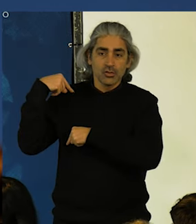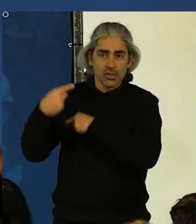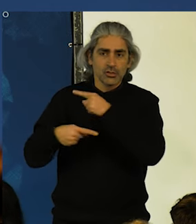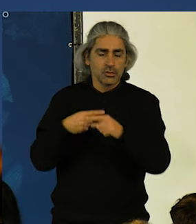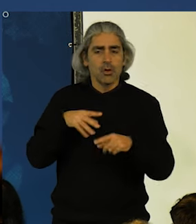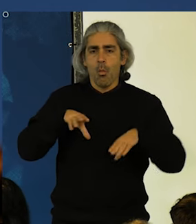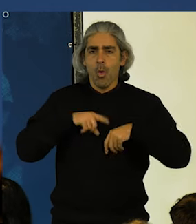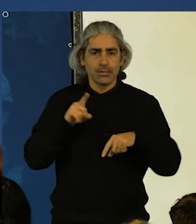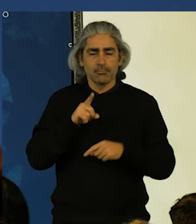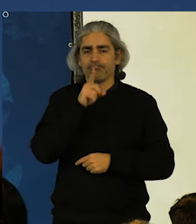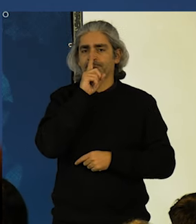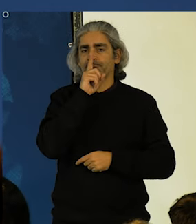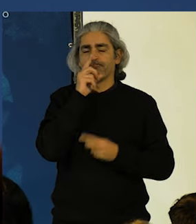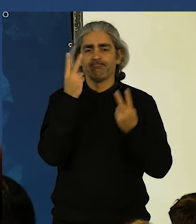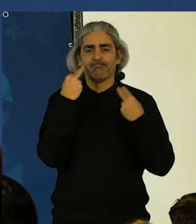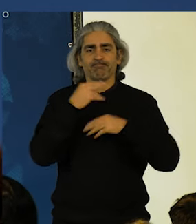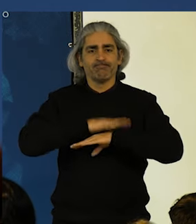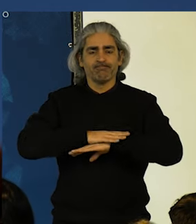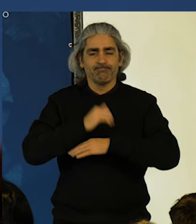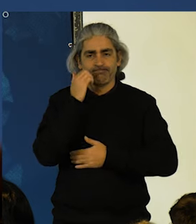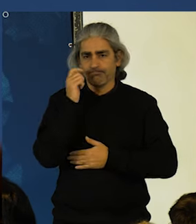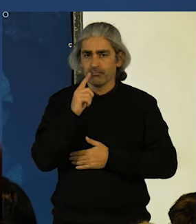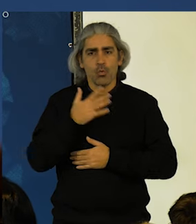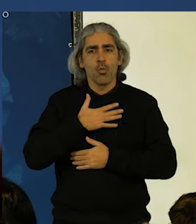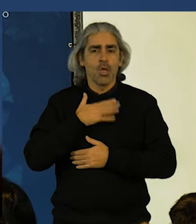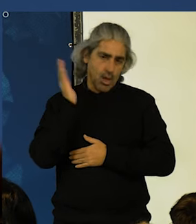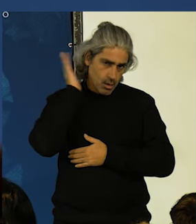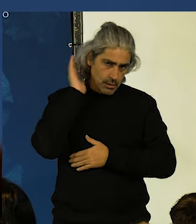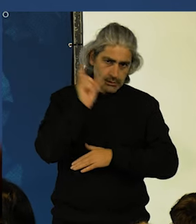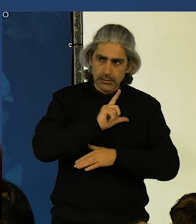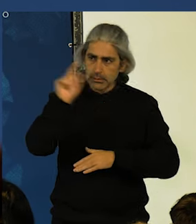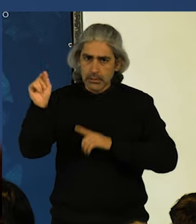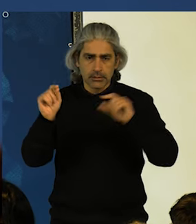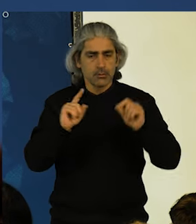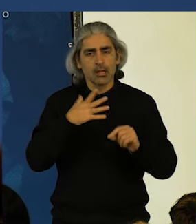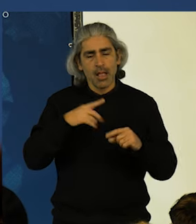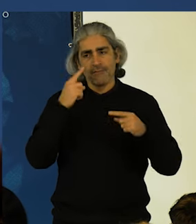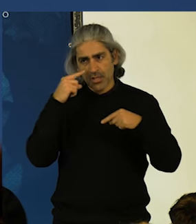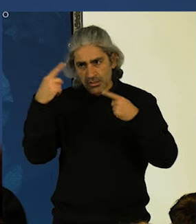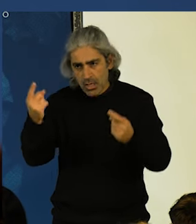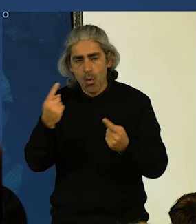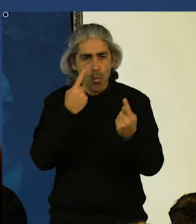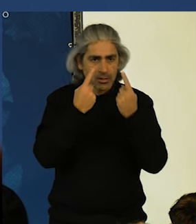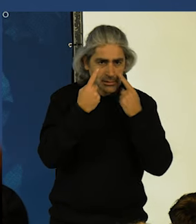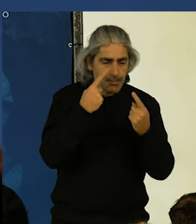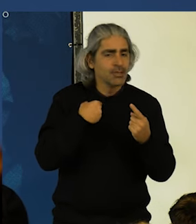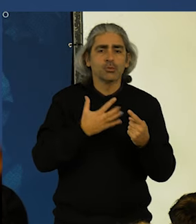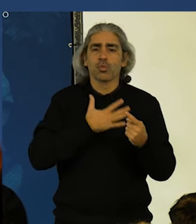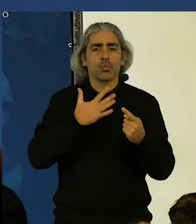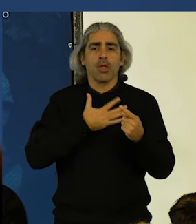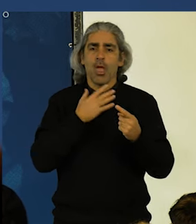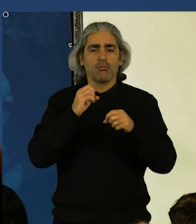rejeitam estar paradas e não querem ser obrigadas a sair da sua terra. Queremos viajar, queremos conhecer, mas não queremos poluir.